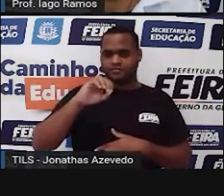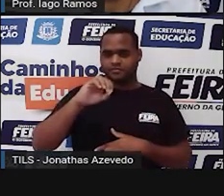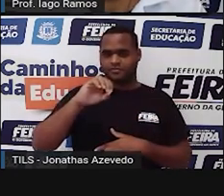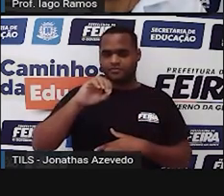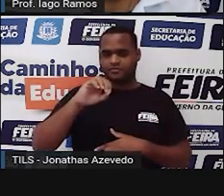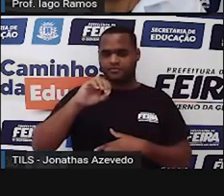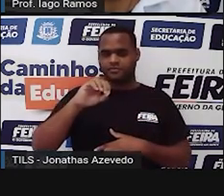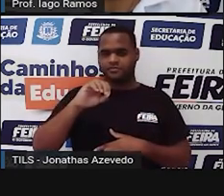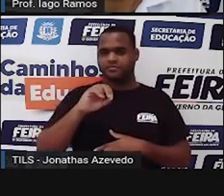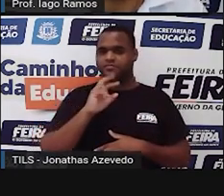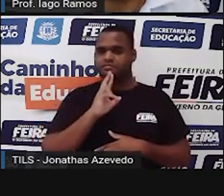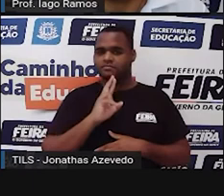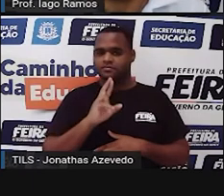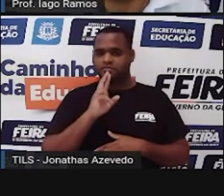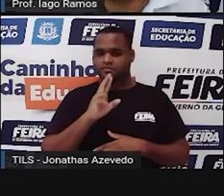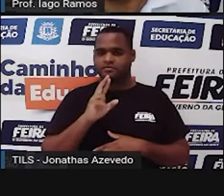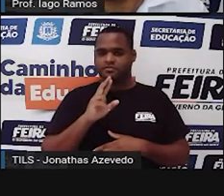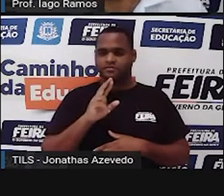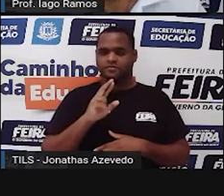vai dar